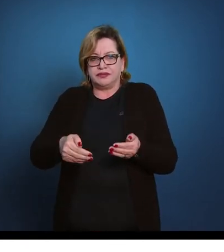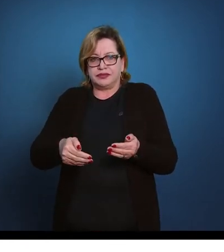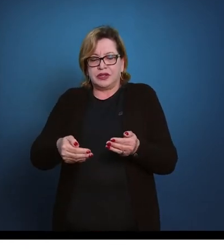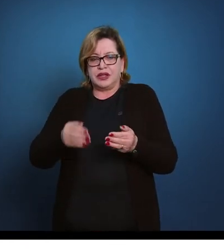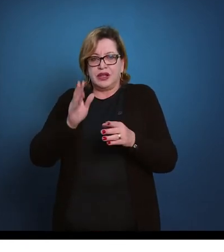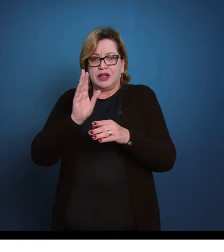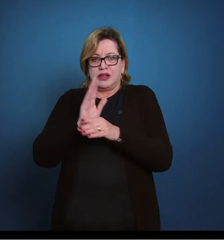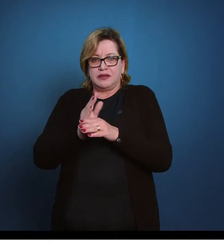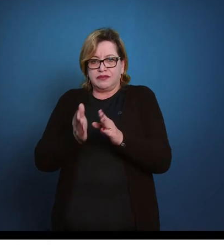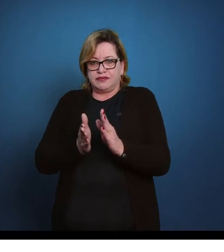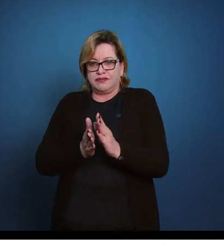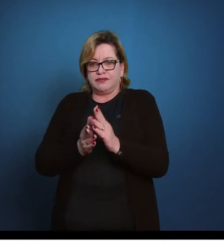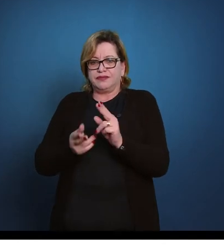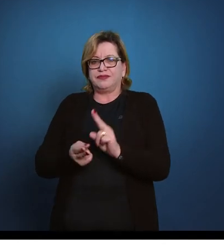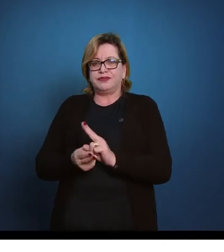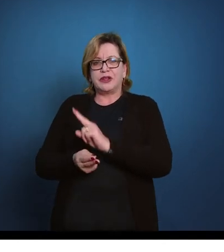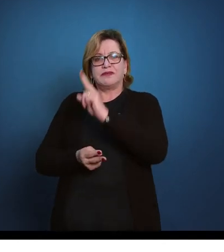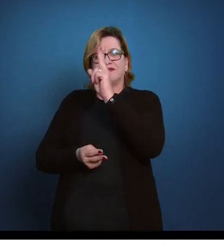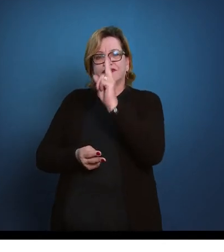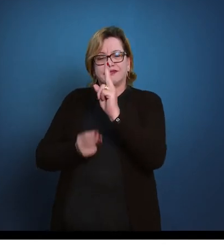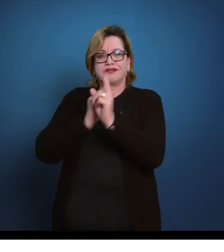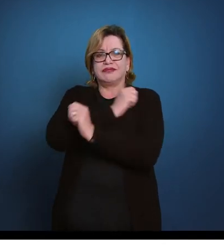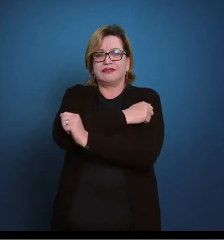nosso aluno na parada de mãos.